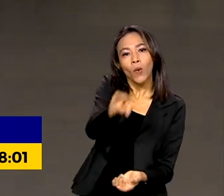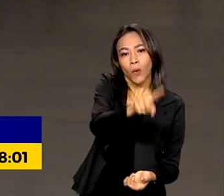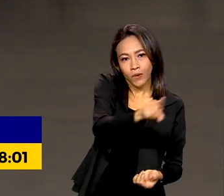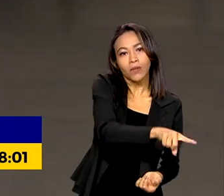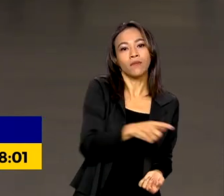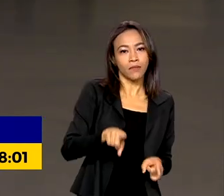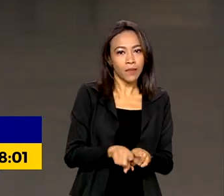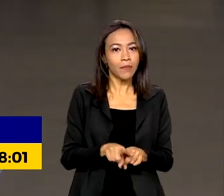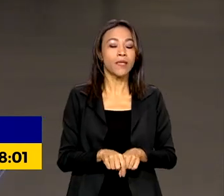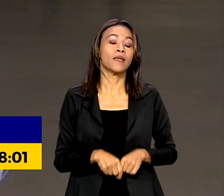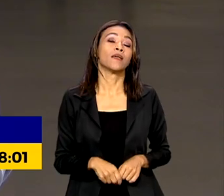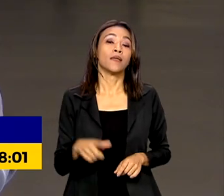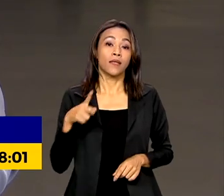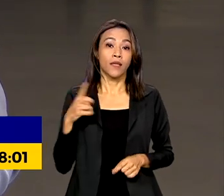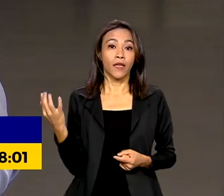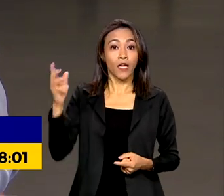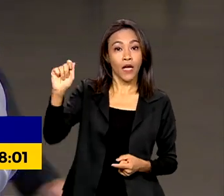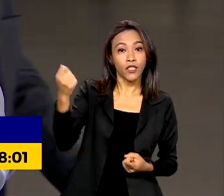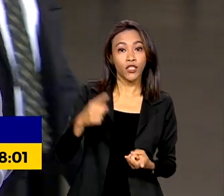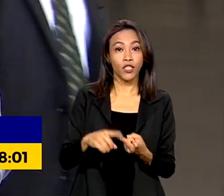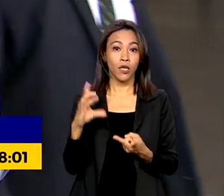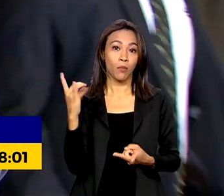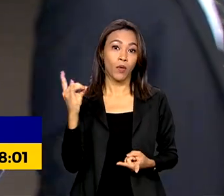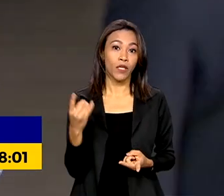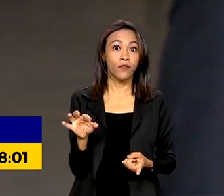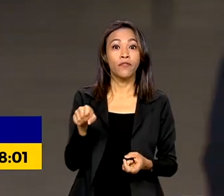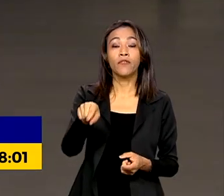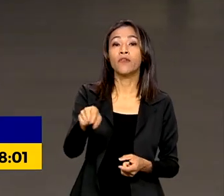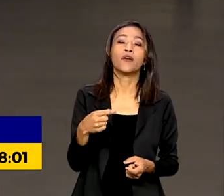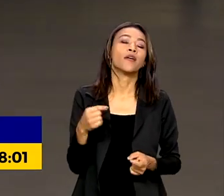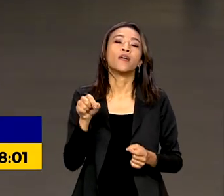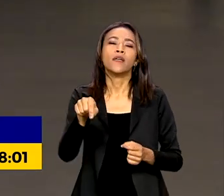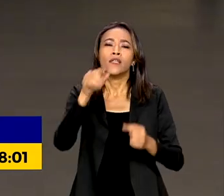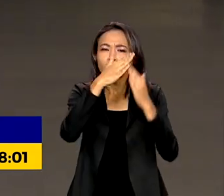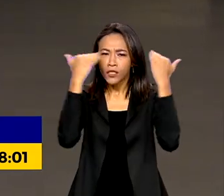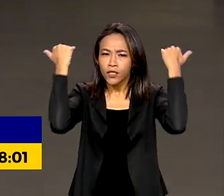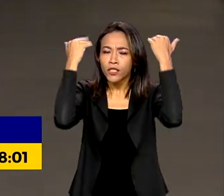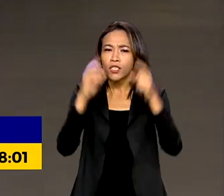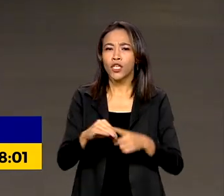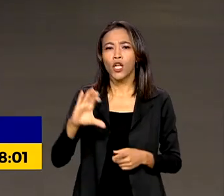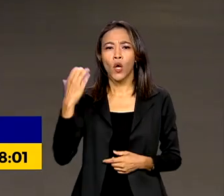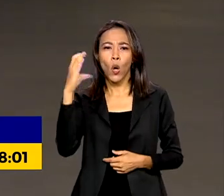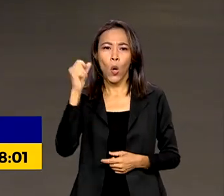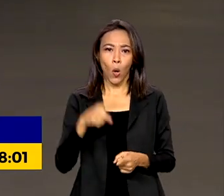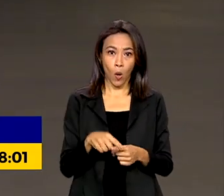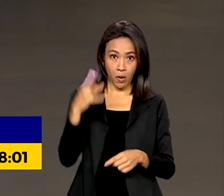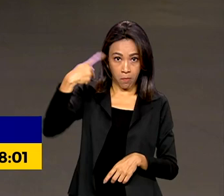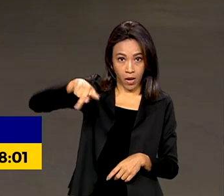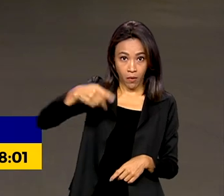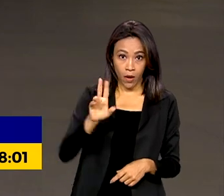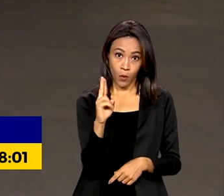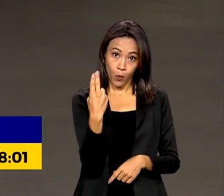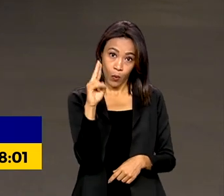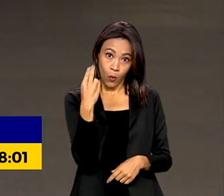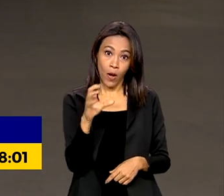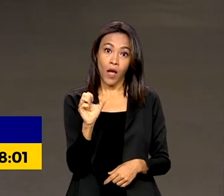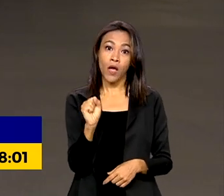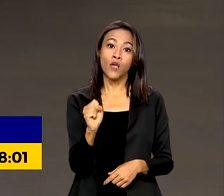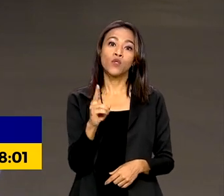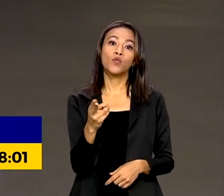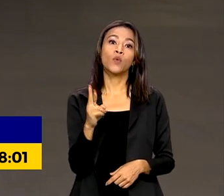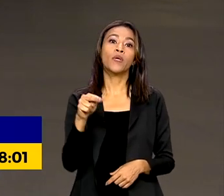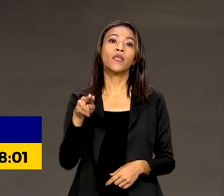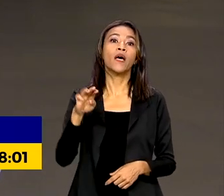presença nesse evento Argentina, Bolívia, Chile, Colômbia, Equador, Guiana, Paraguai, Suriname, Uruguai e Venezuela.